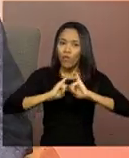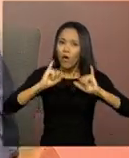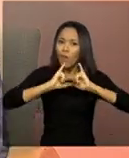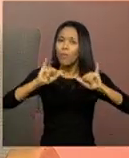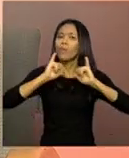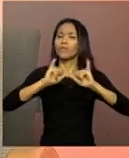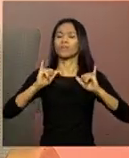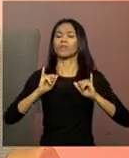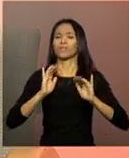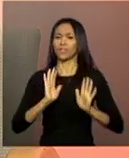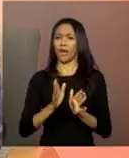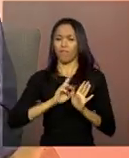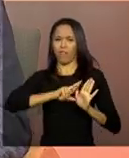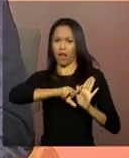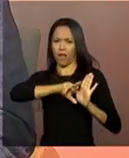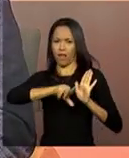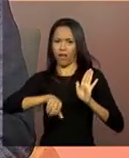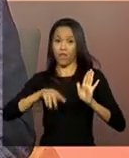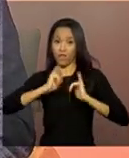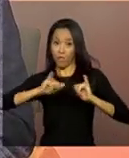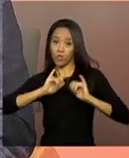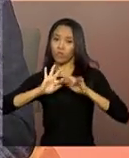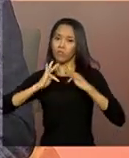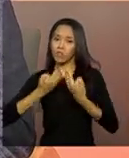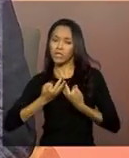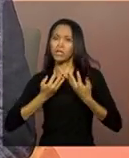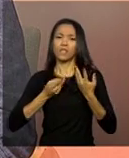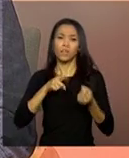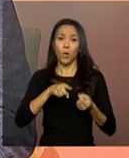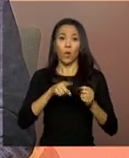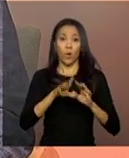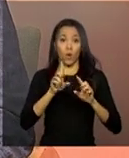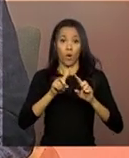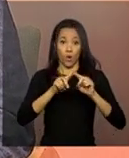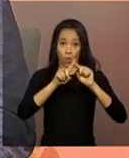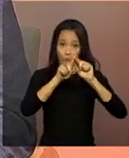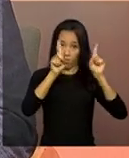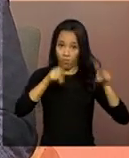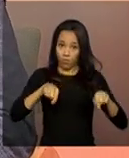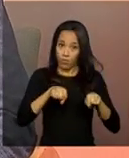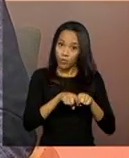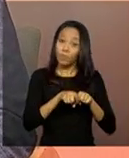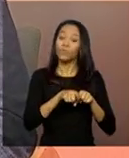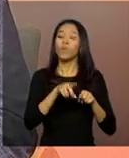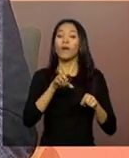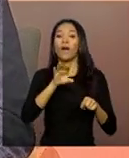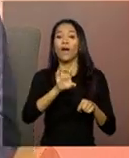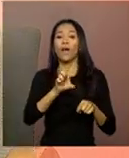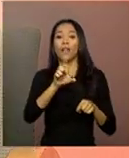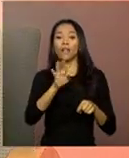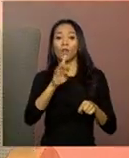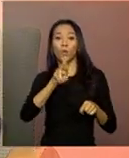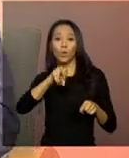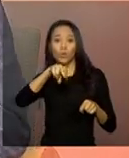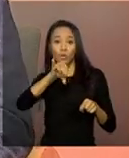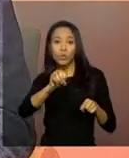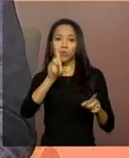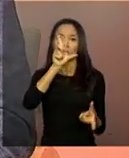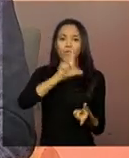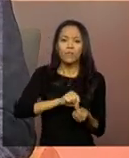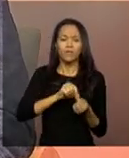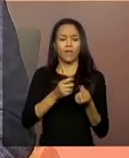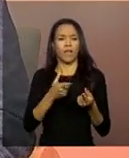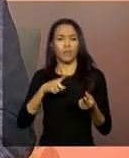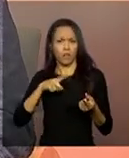sobre as pessoas e as famílias, não é mesmo? O prontuário eletrônico simplificado, ele possui alguma integração com esses outros